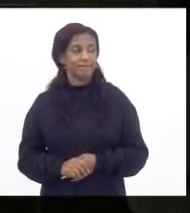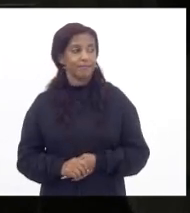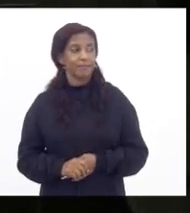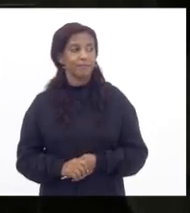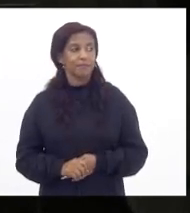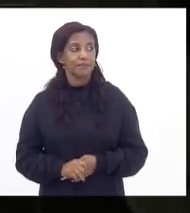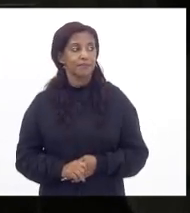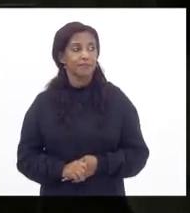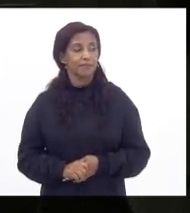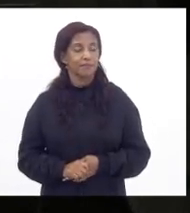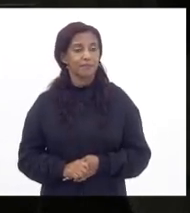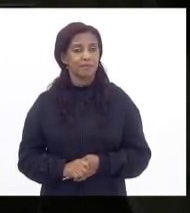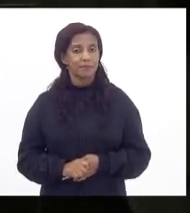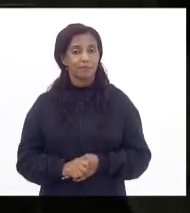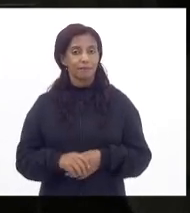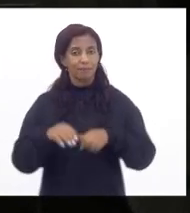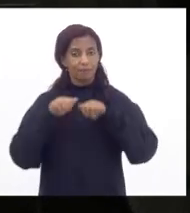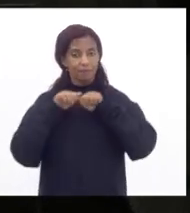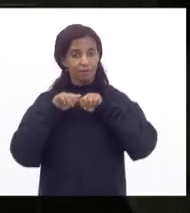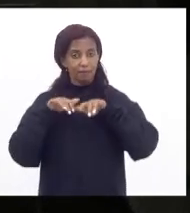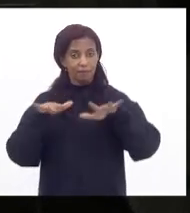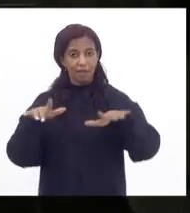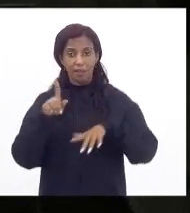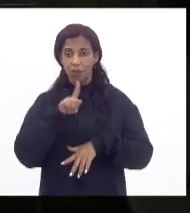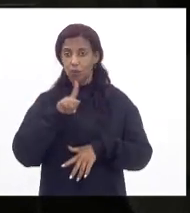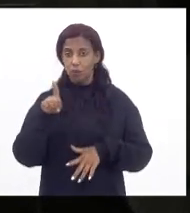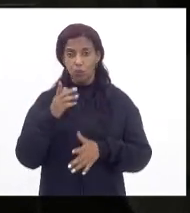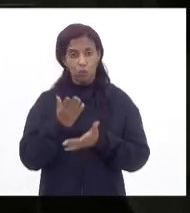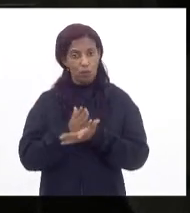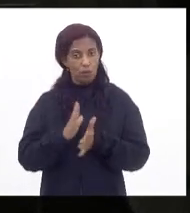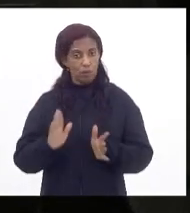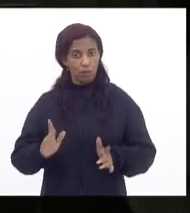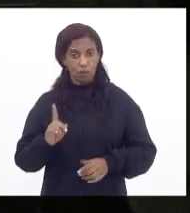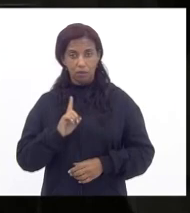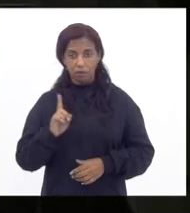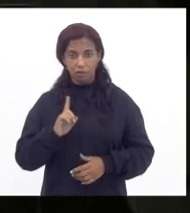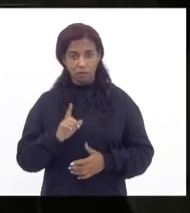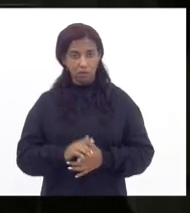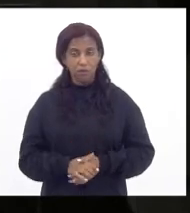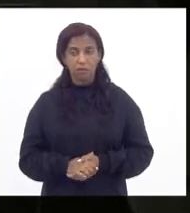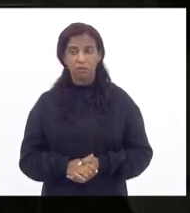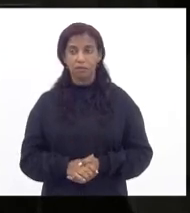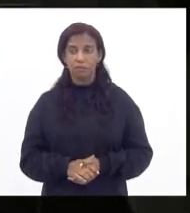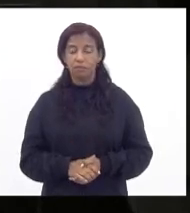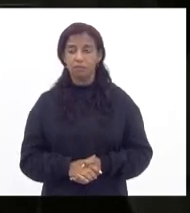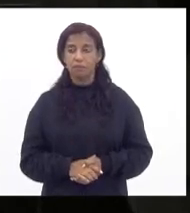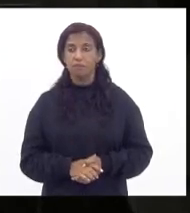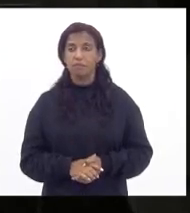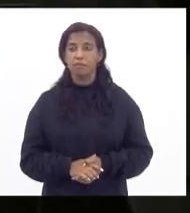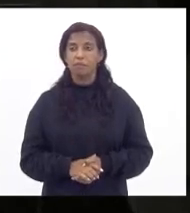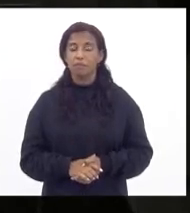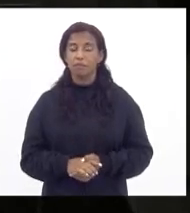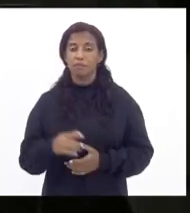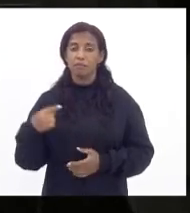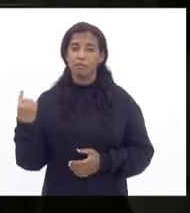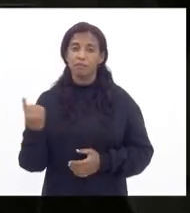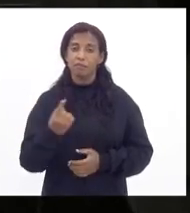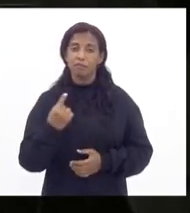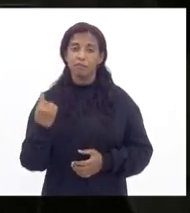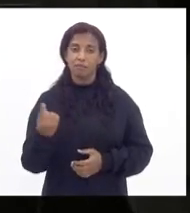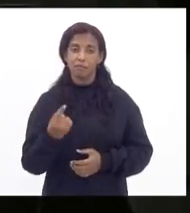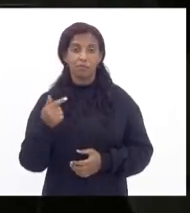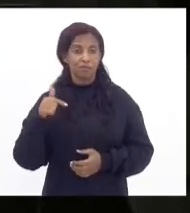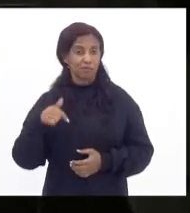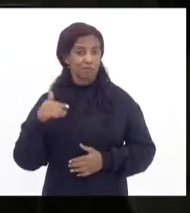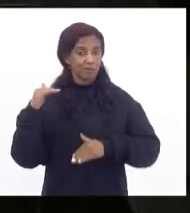que a pandemia não acabou deputada Lucinha a pandemia não acabou mas estamos ainda num